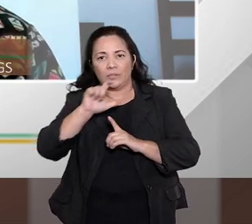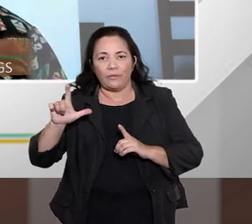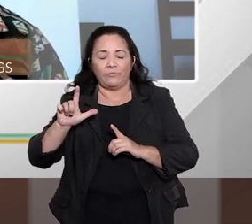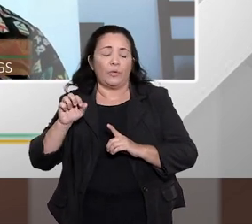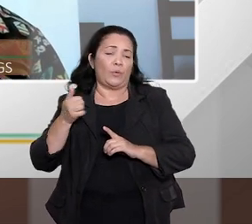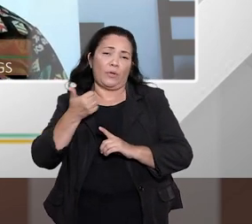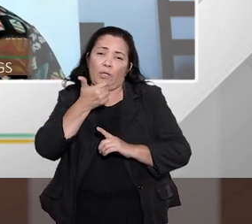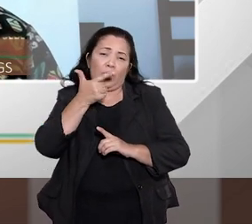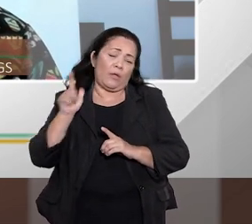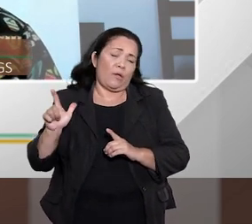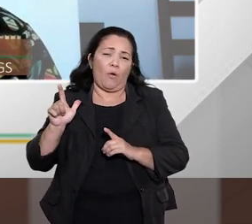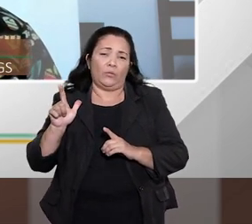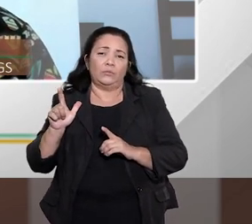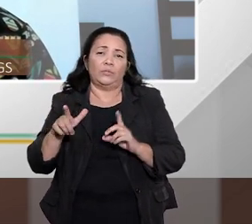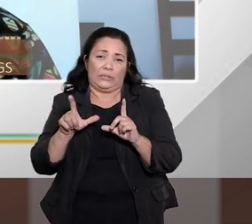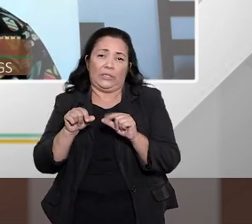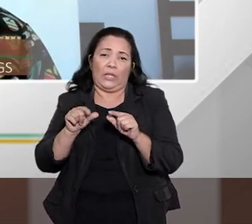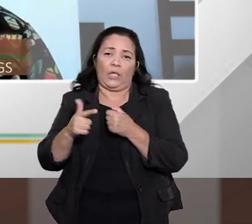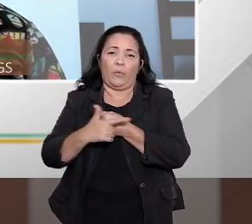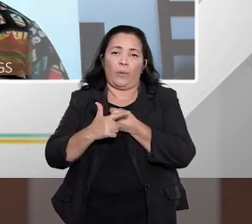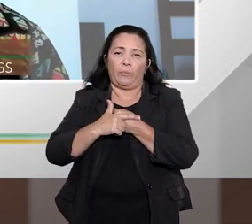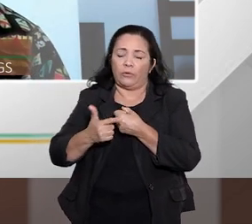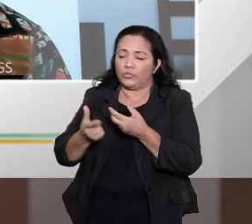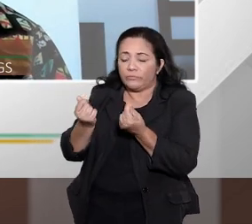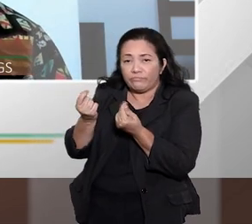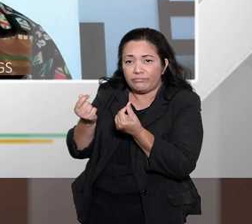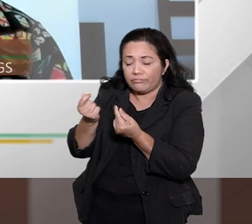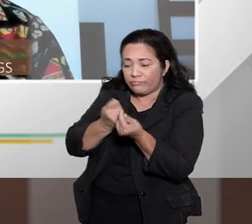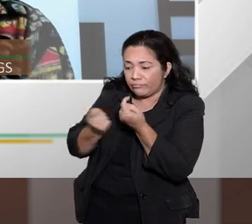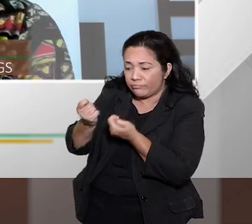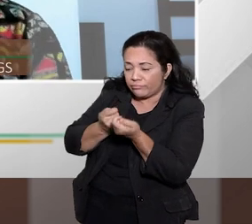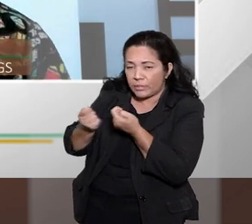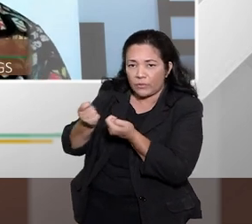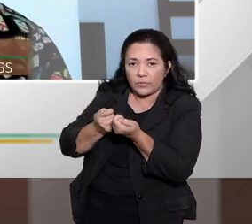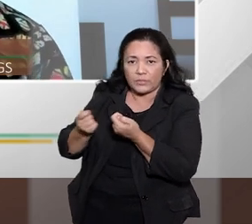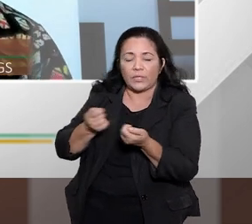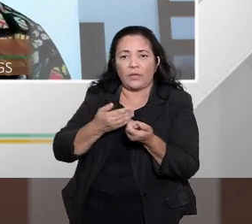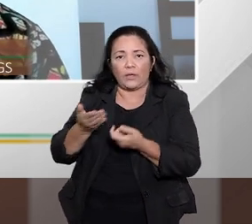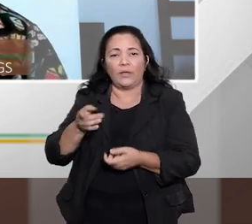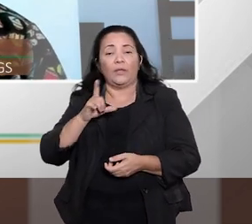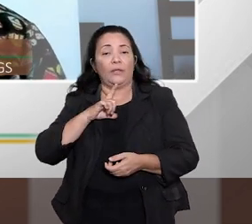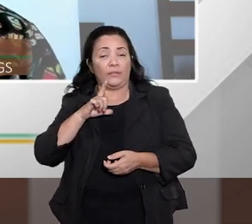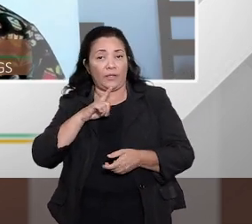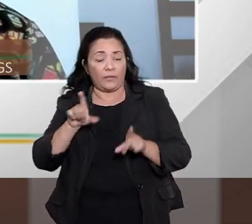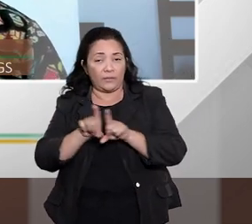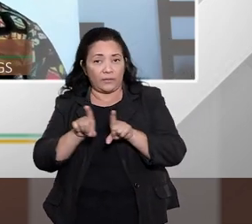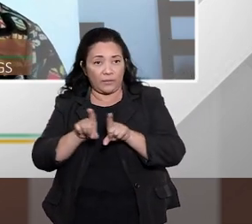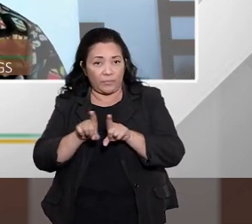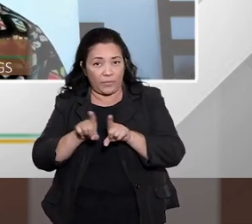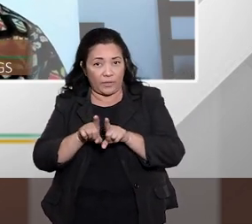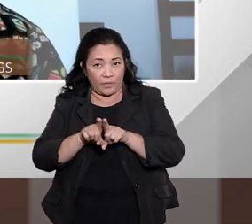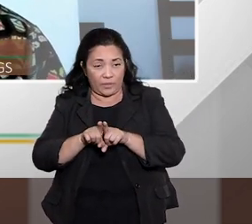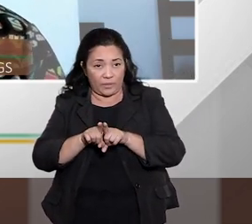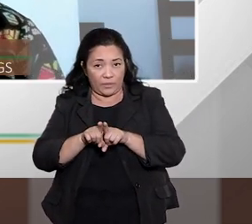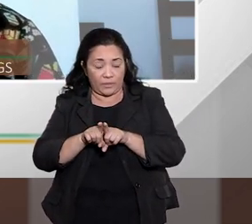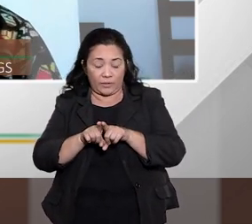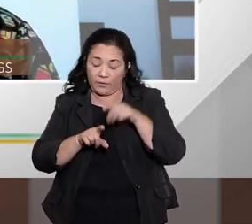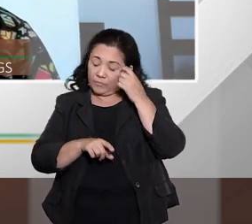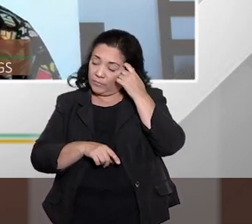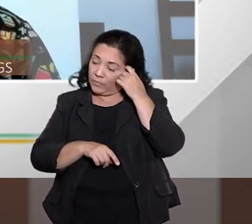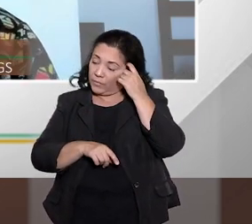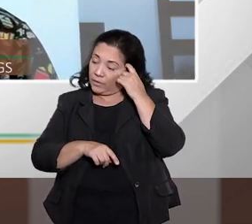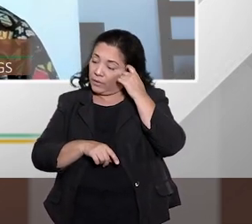renegociações para essas repactuações de dívidas temos a boa vontade do sistema